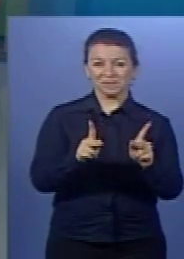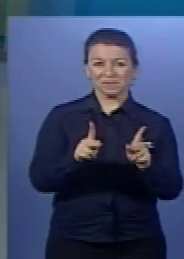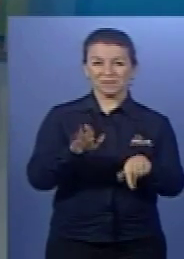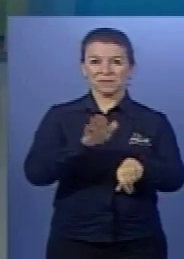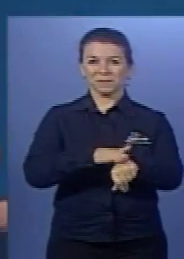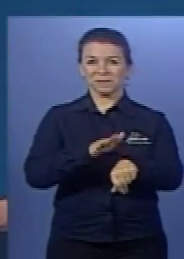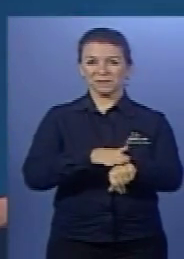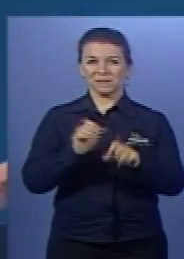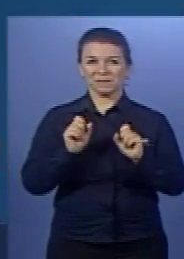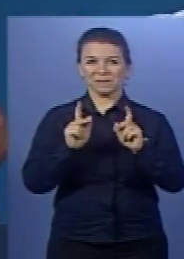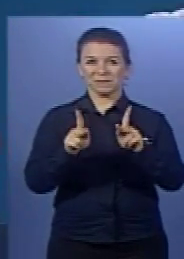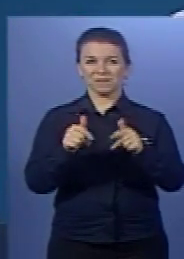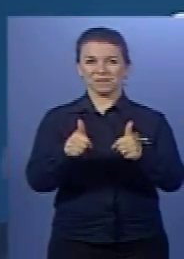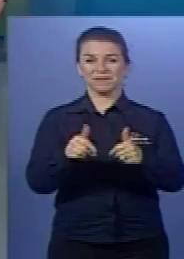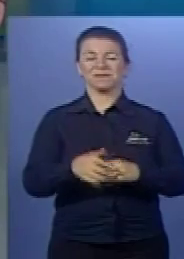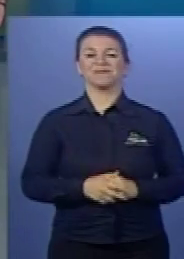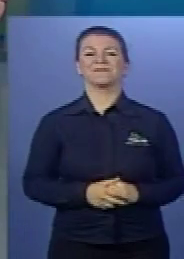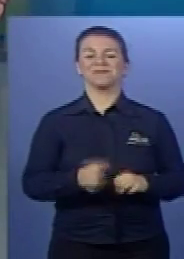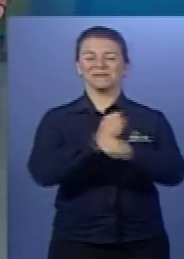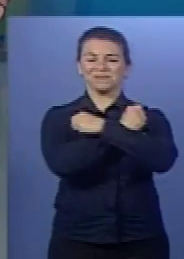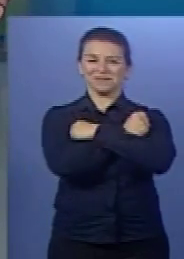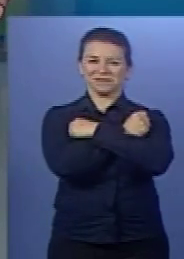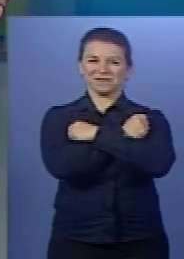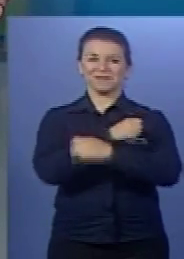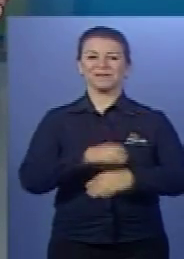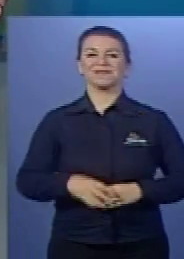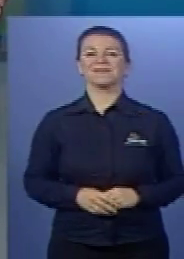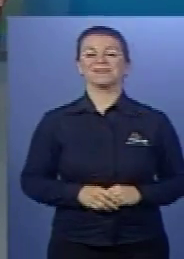Nos horários da vida. Um abraço. E aí E